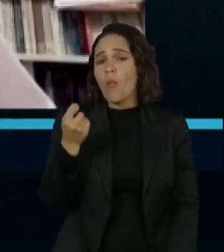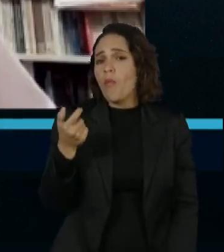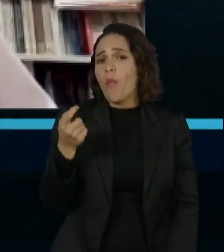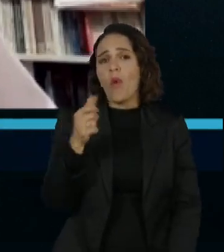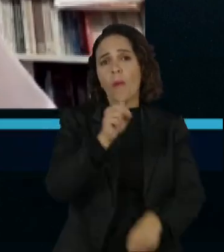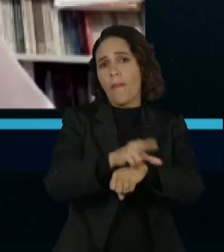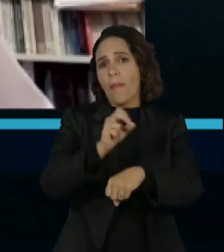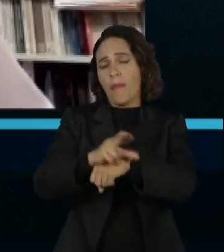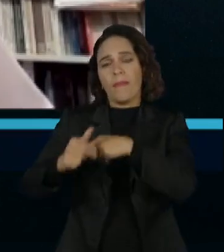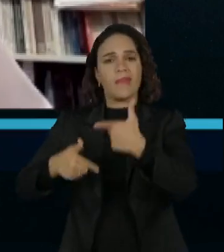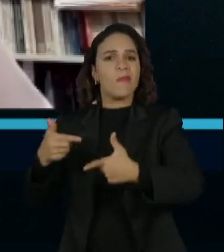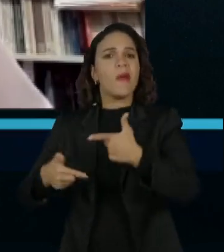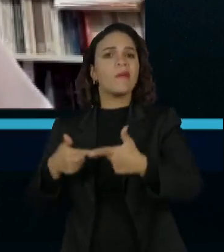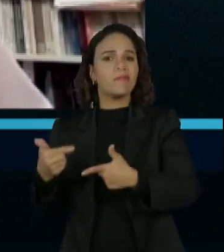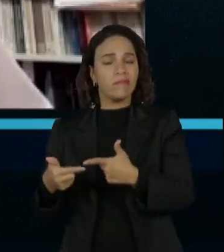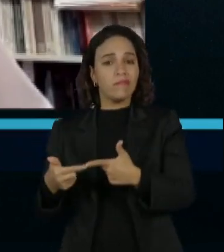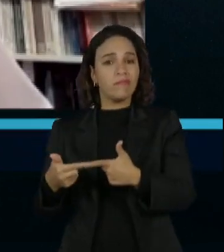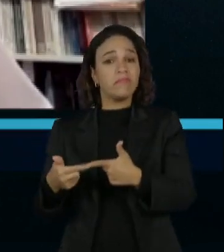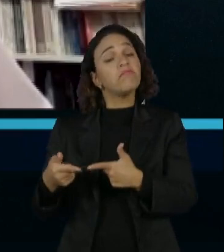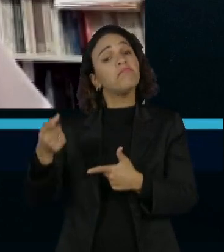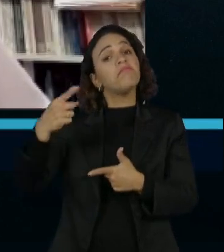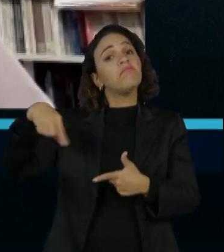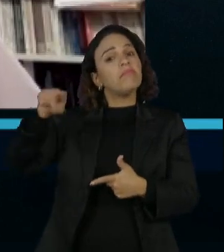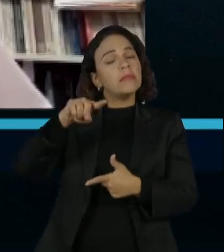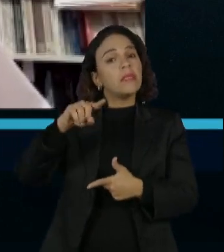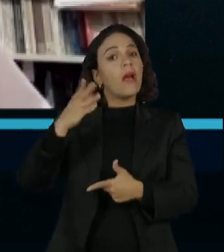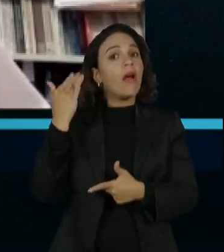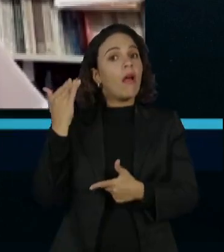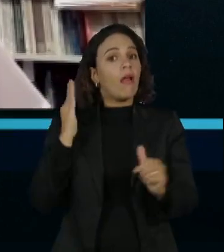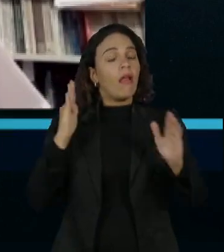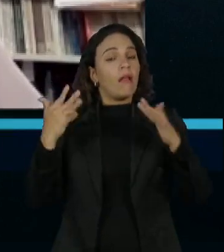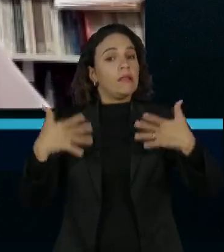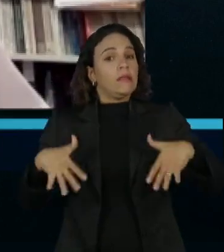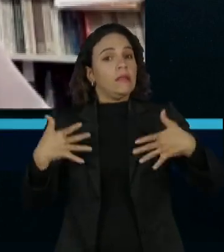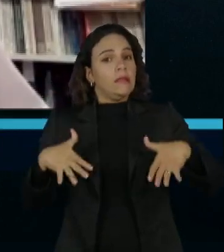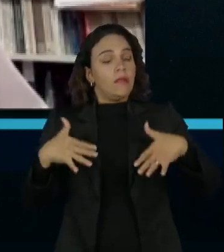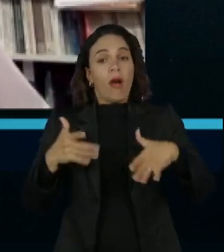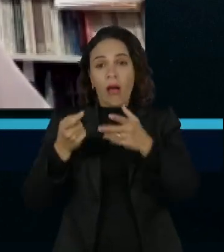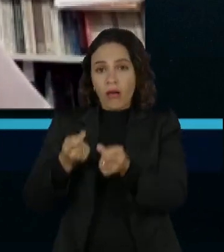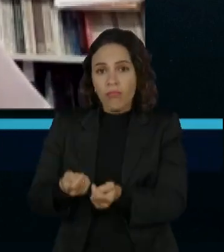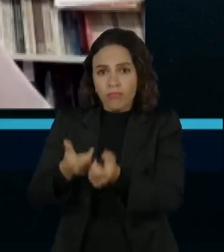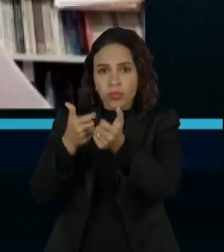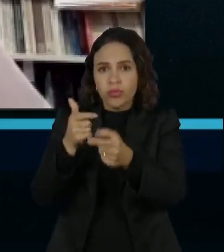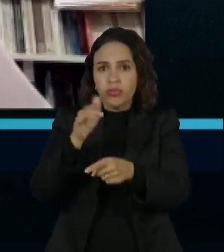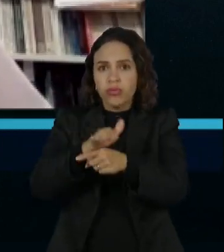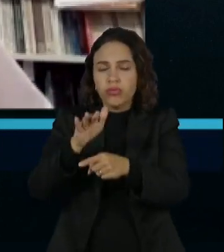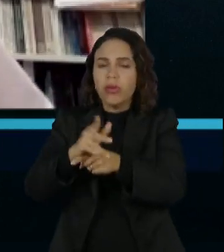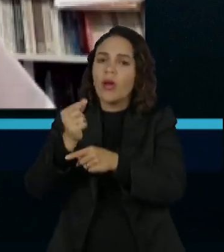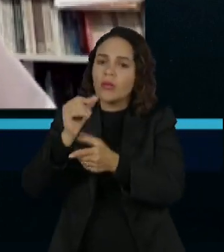mercado de trabalho e ficavam numa situação muito desesperadora. O auxílio redistribuiu renda. renda.